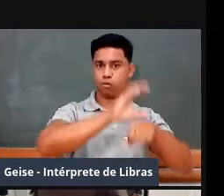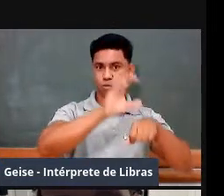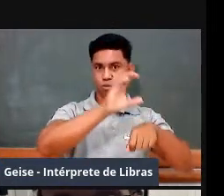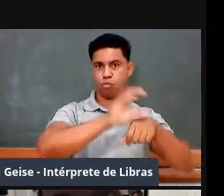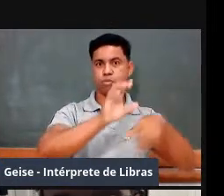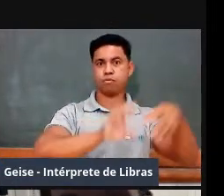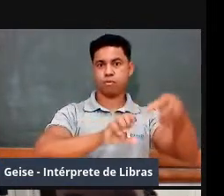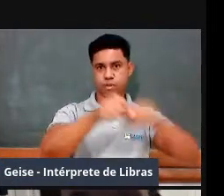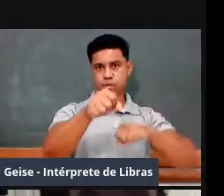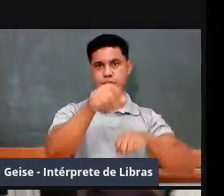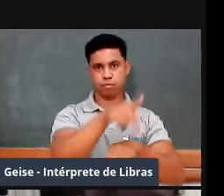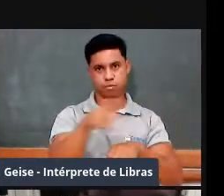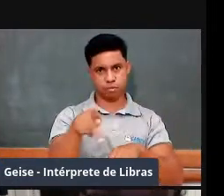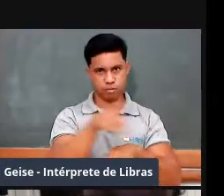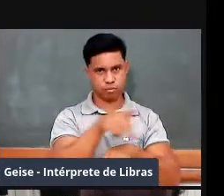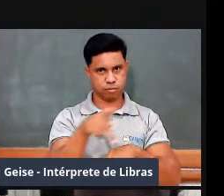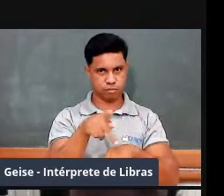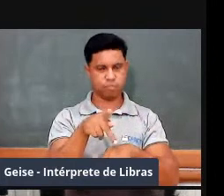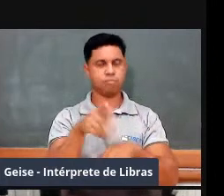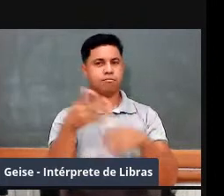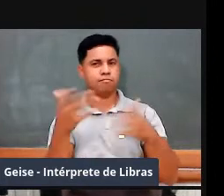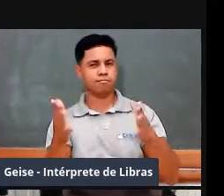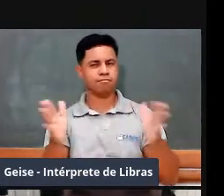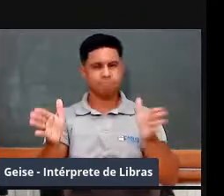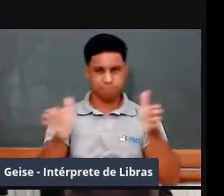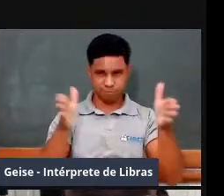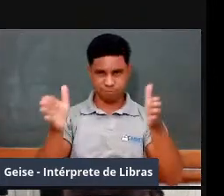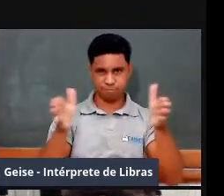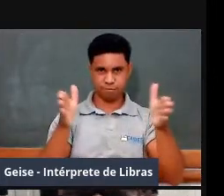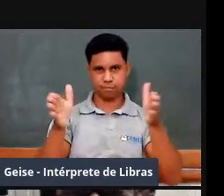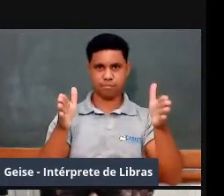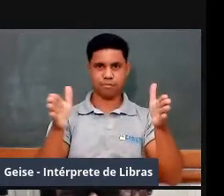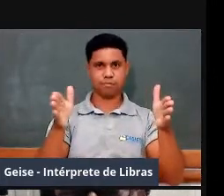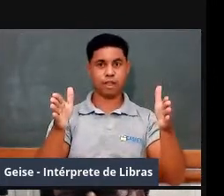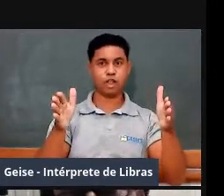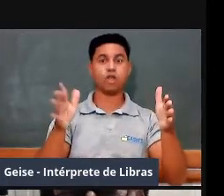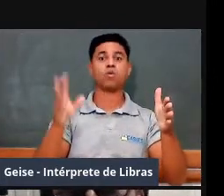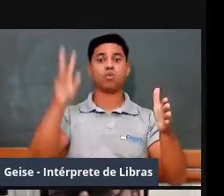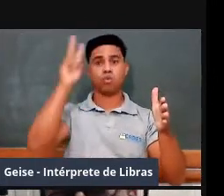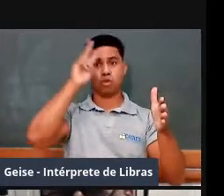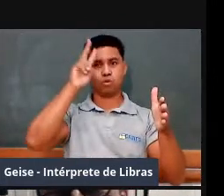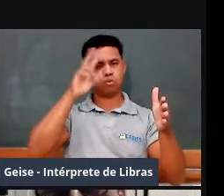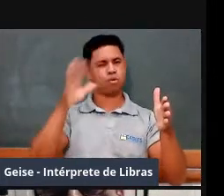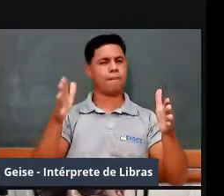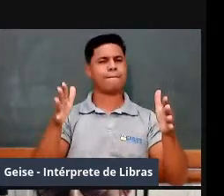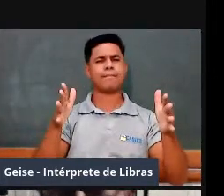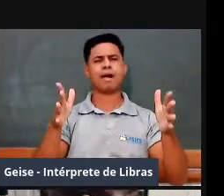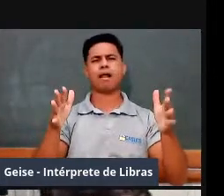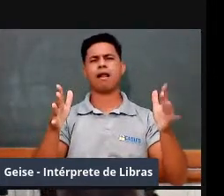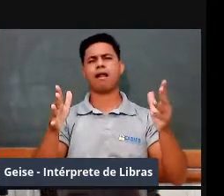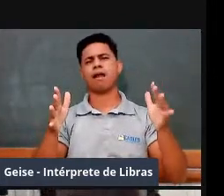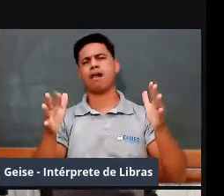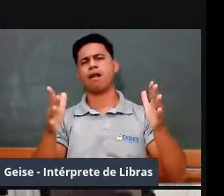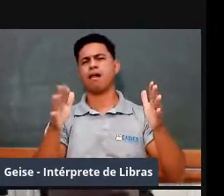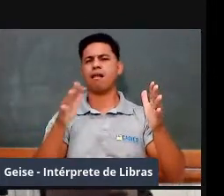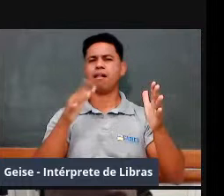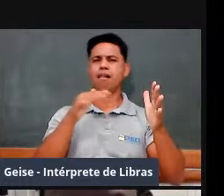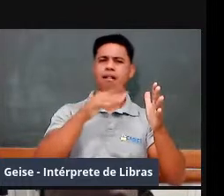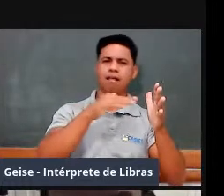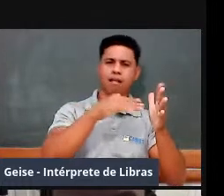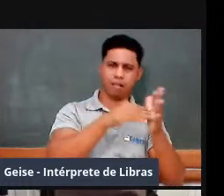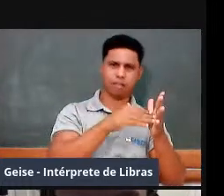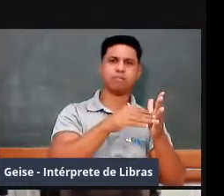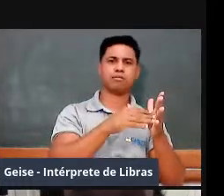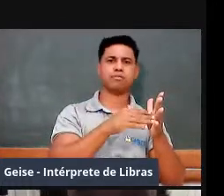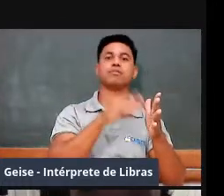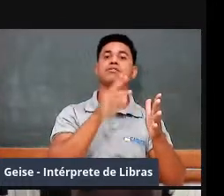percorrer aí um período histórico bastante longo, e, para falar de currículo, a gente vai usar